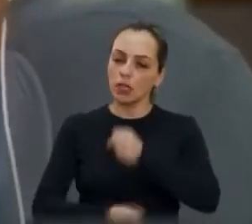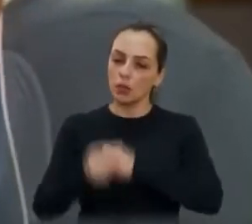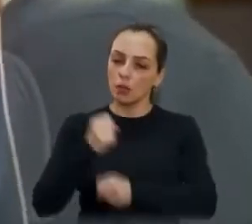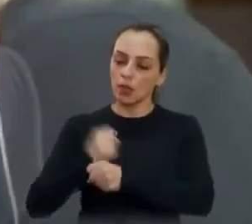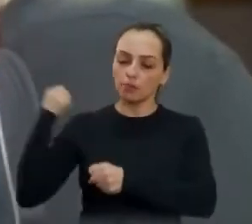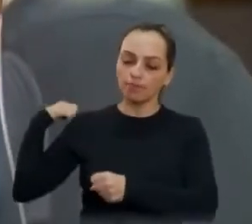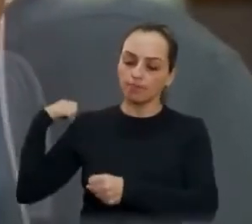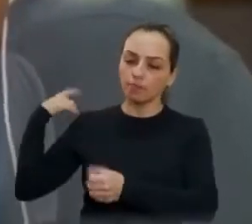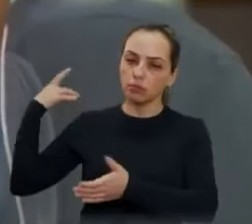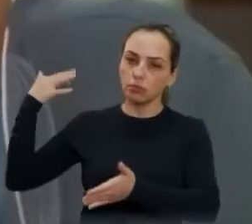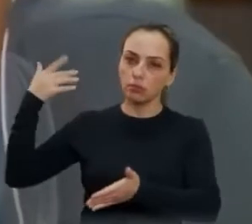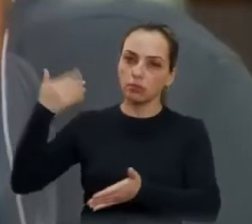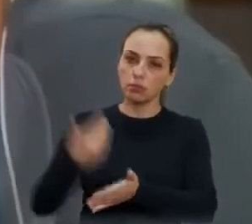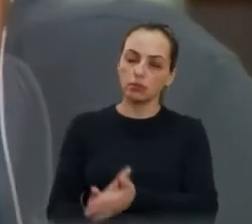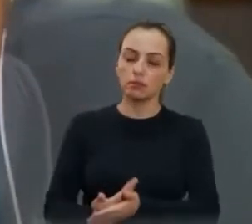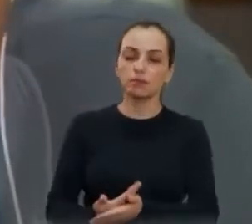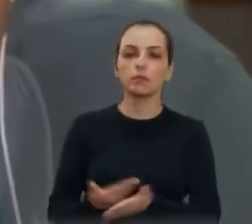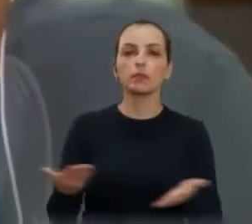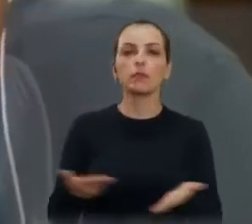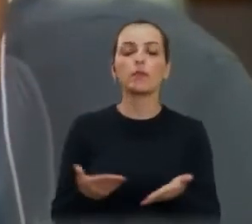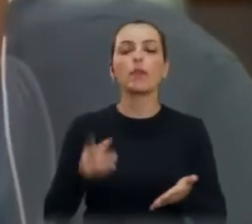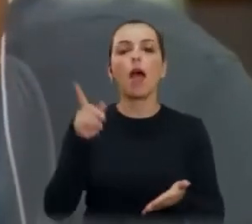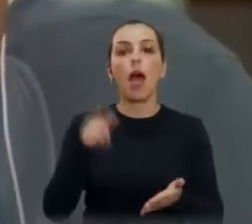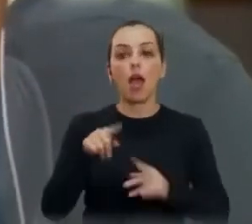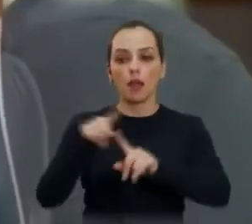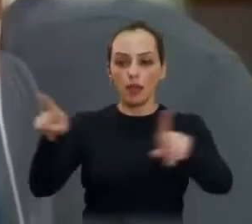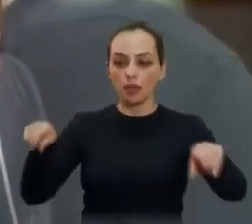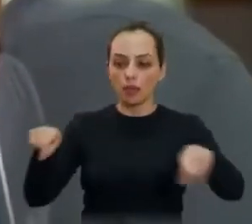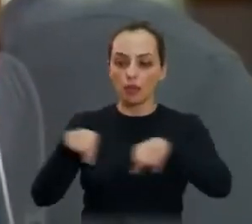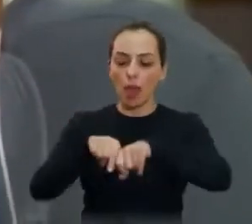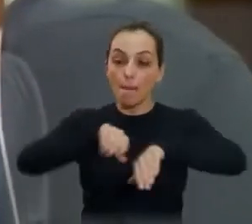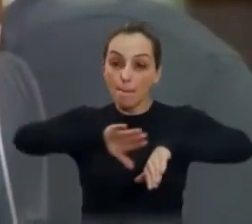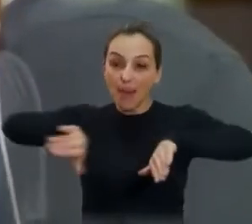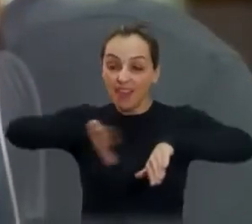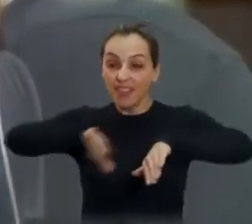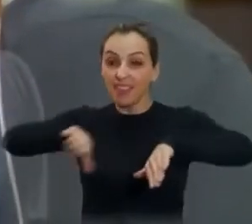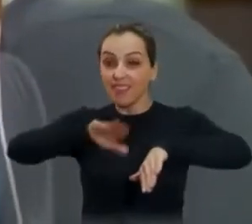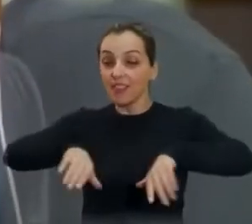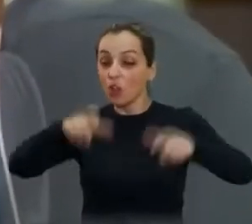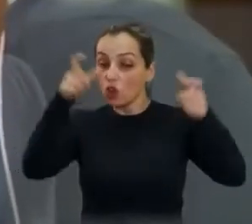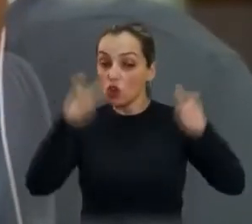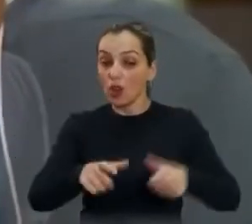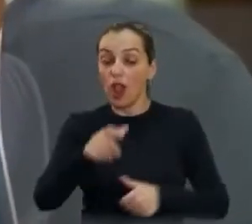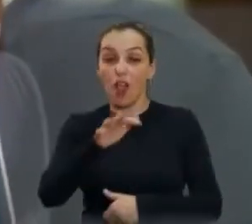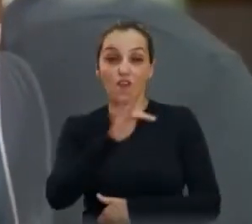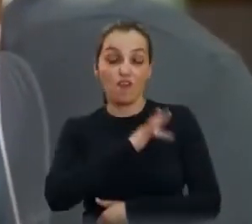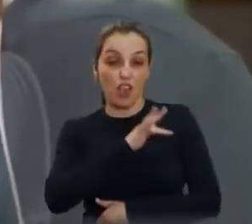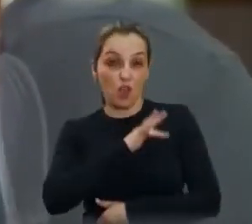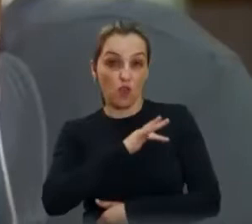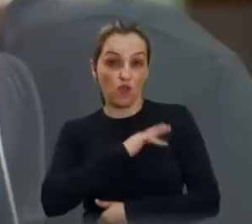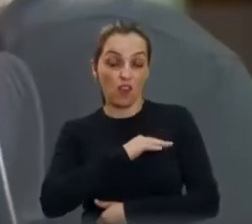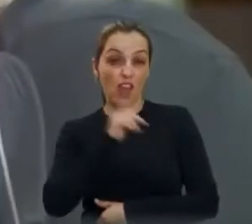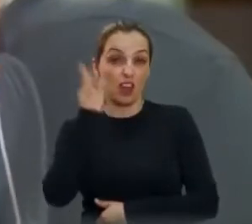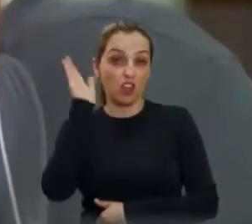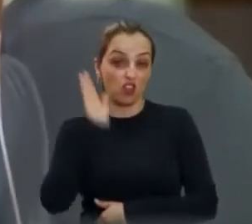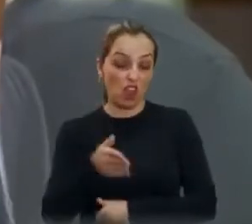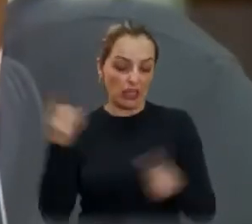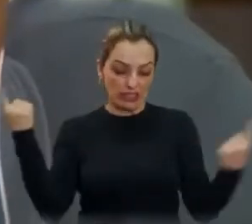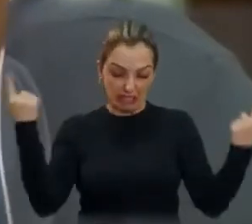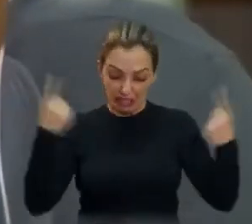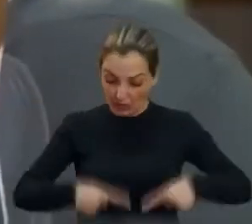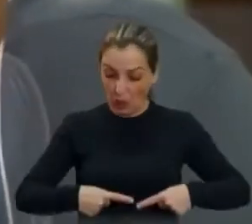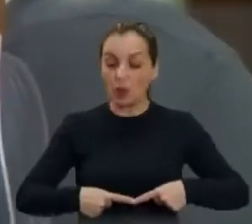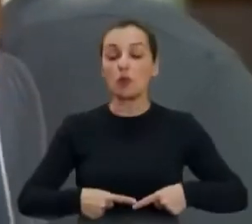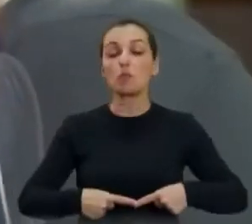que são as piscinas ferroviárias. Presidente, já travamos vários embates duros até mesmo com o governo,